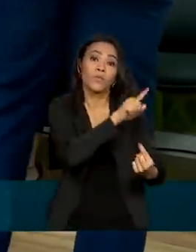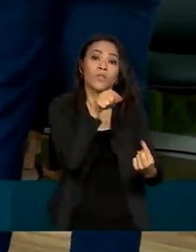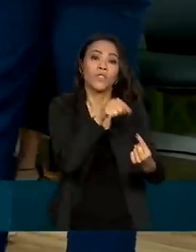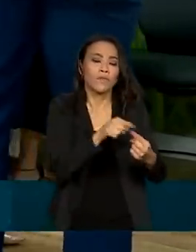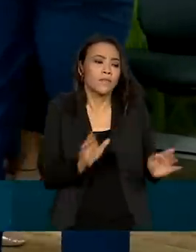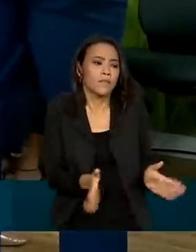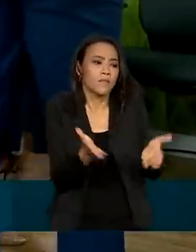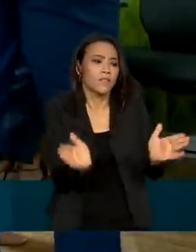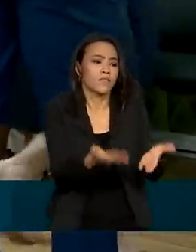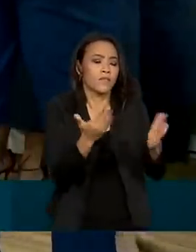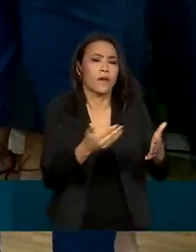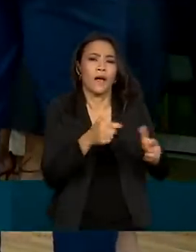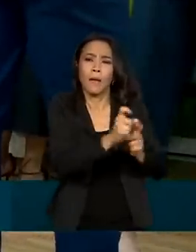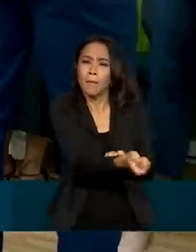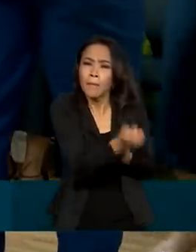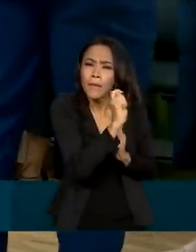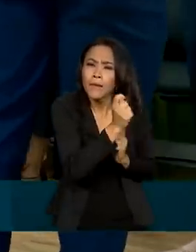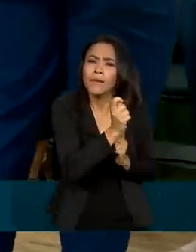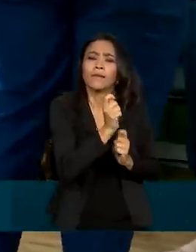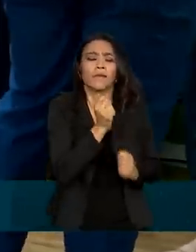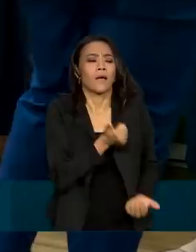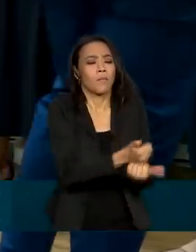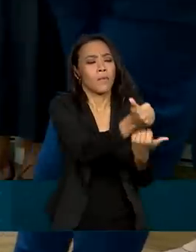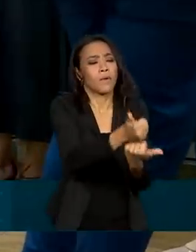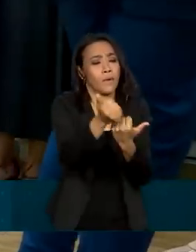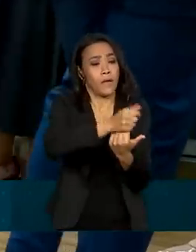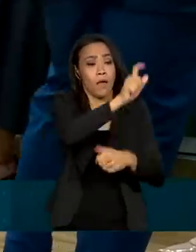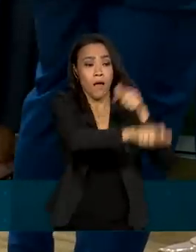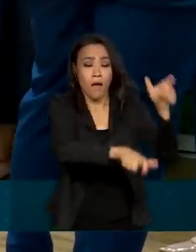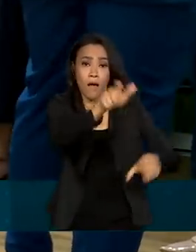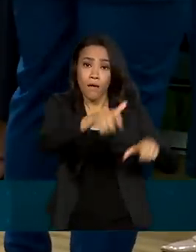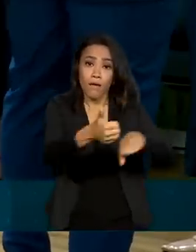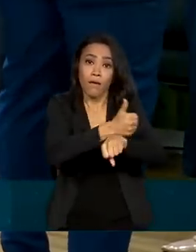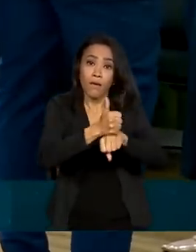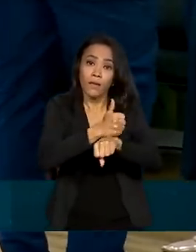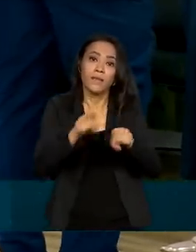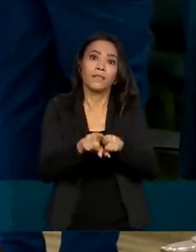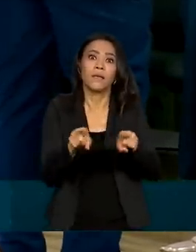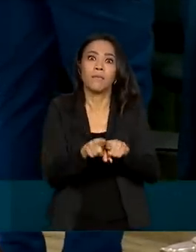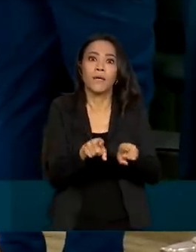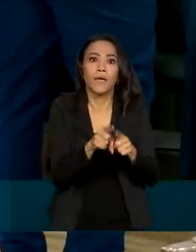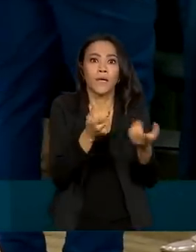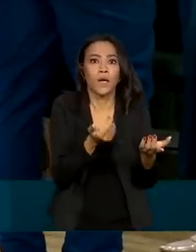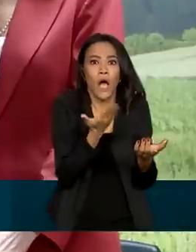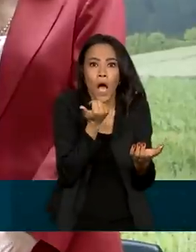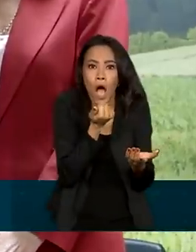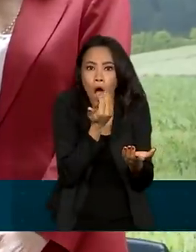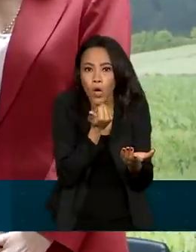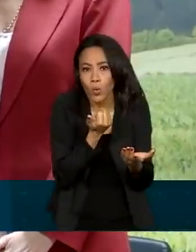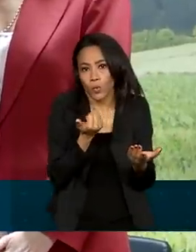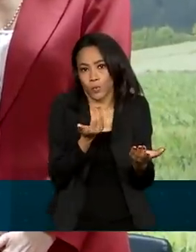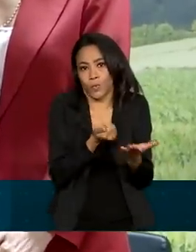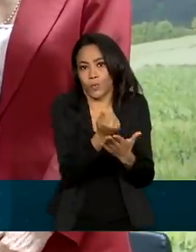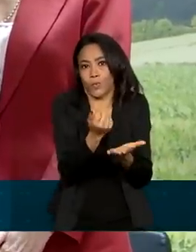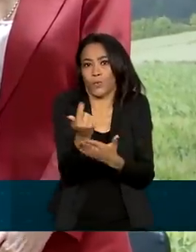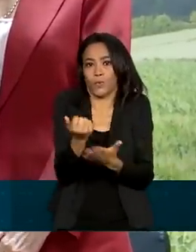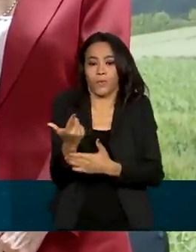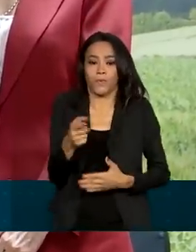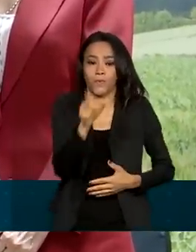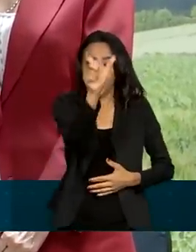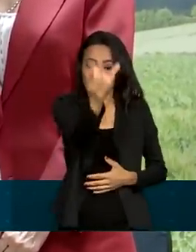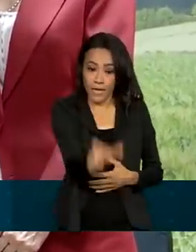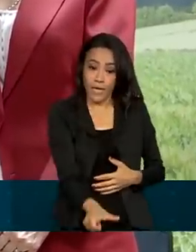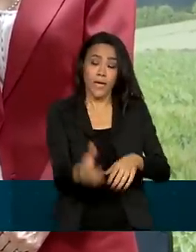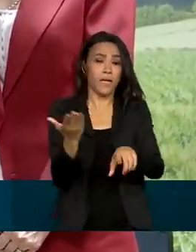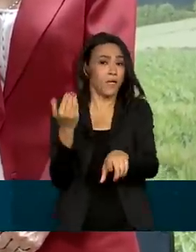a atividade profissional, apoiar pescadores e também incentivar o consumo de pescado. O novo ministro foi